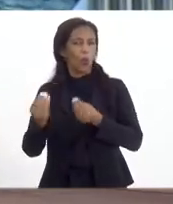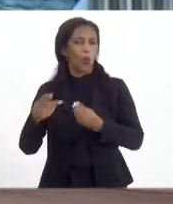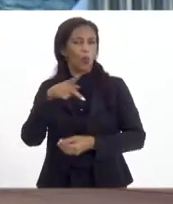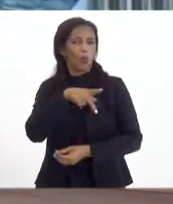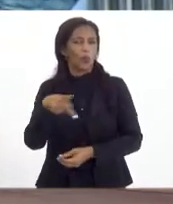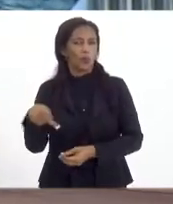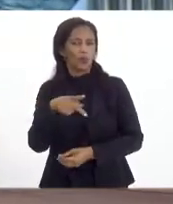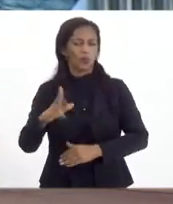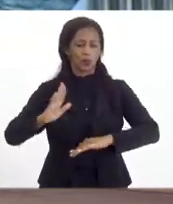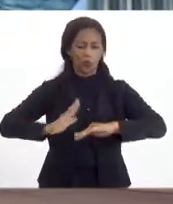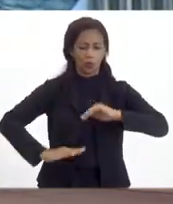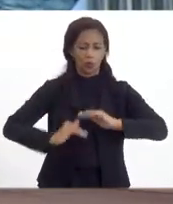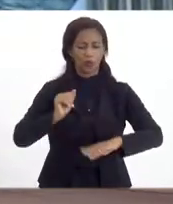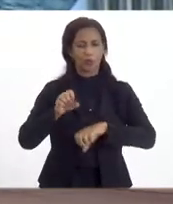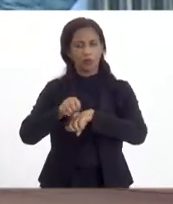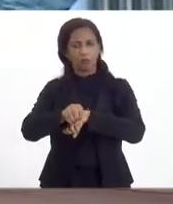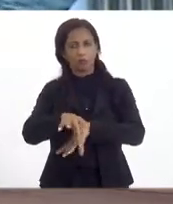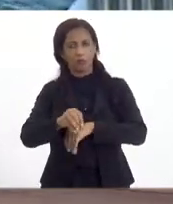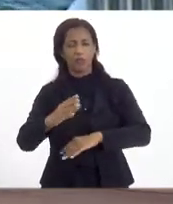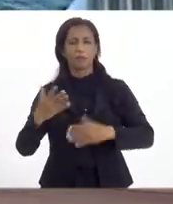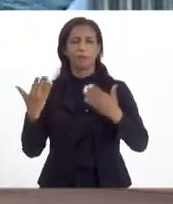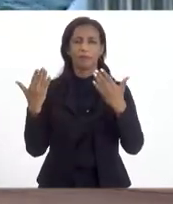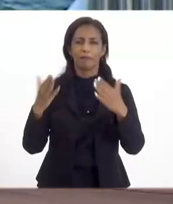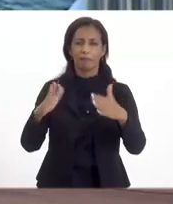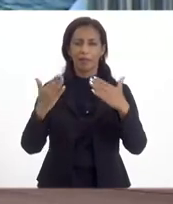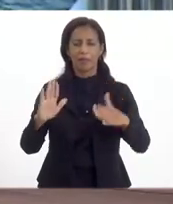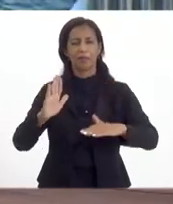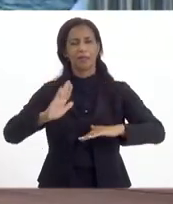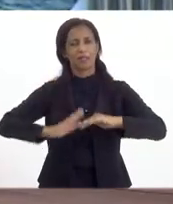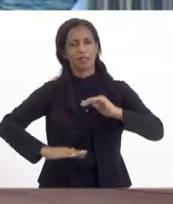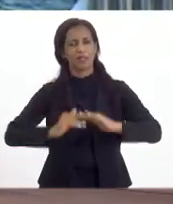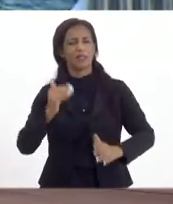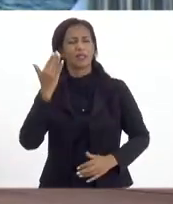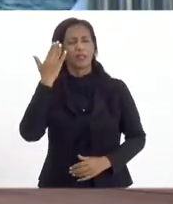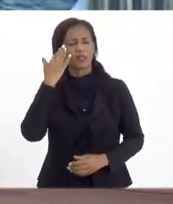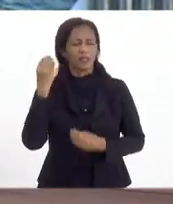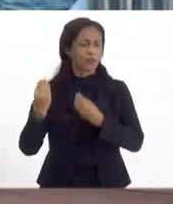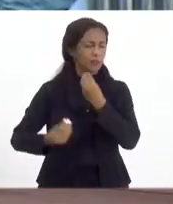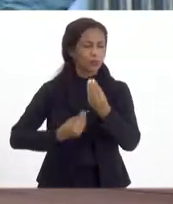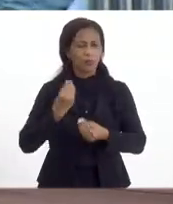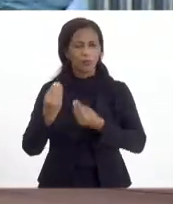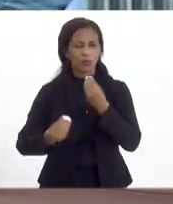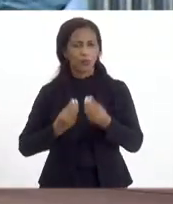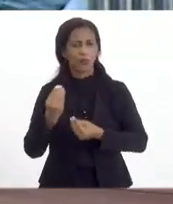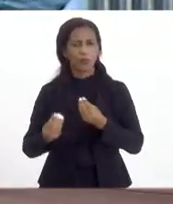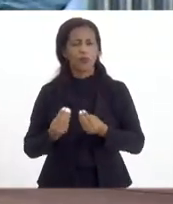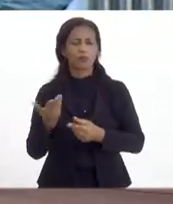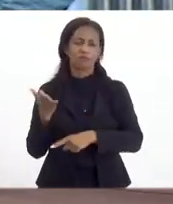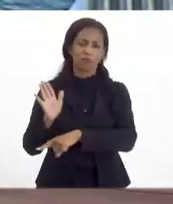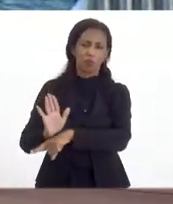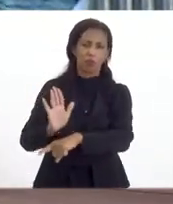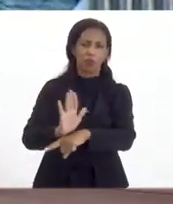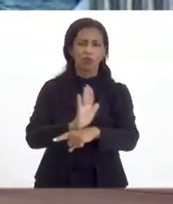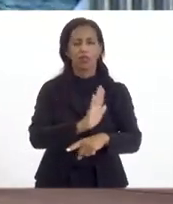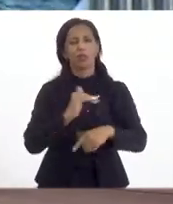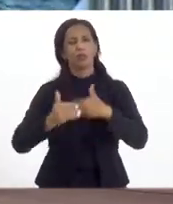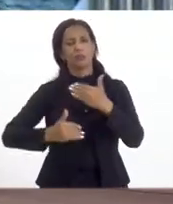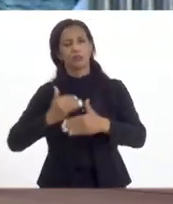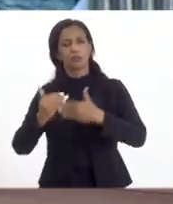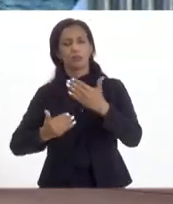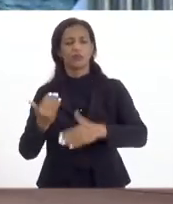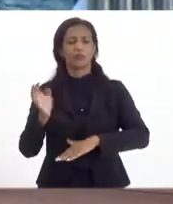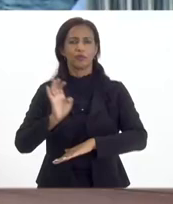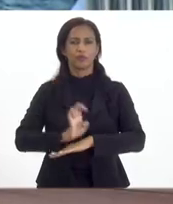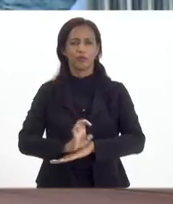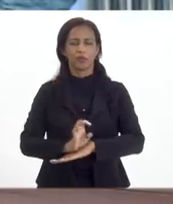educação, parabenizar esses profissionais e entender o quanto esses profissionais vão sim contribuir com o desenvolvimento também do